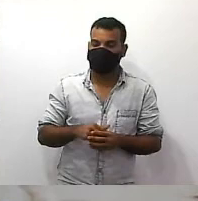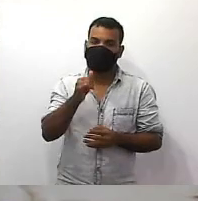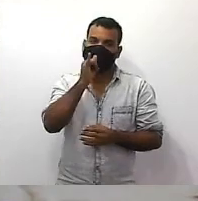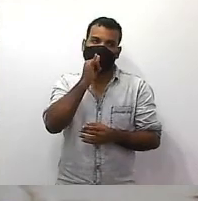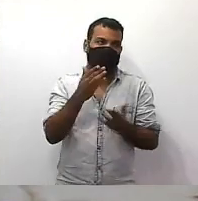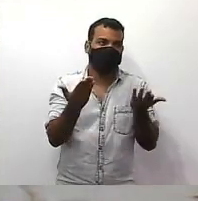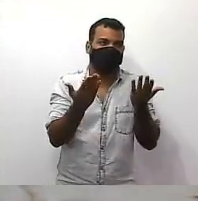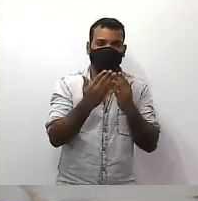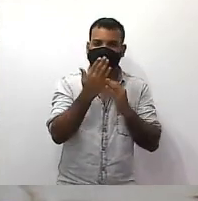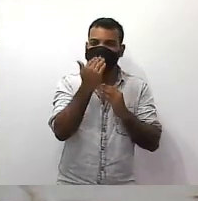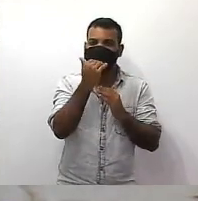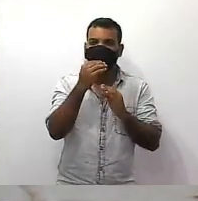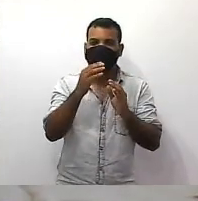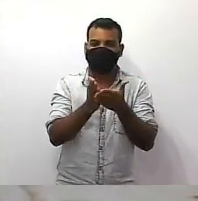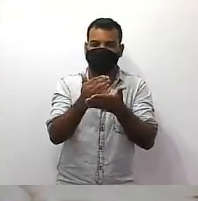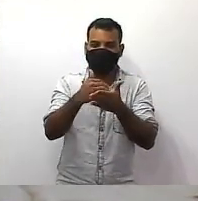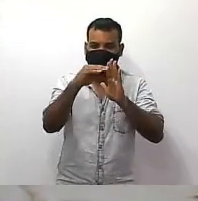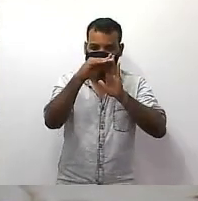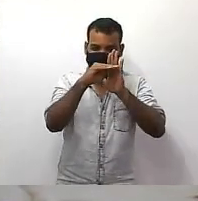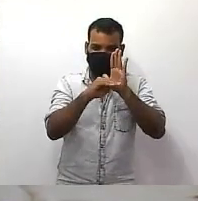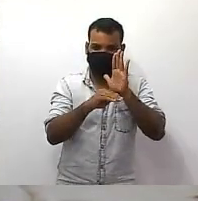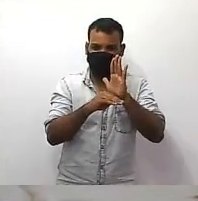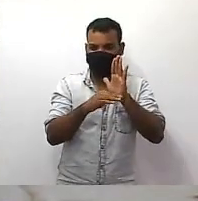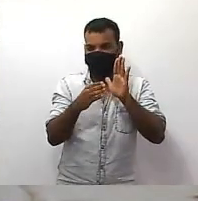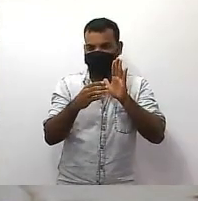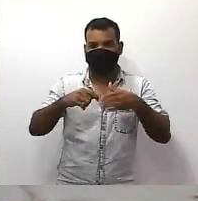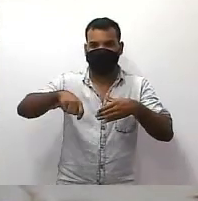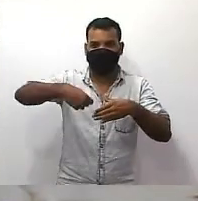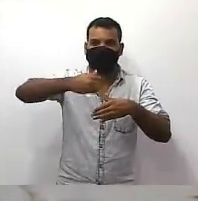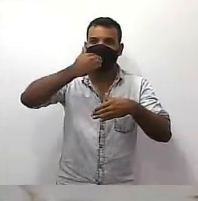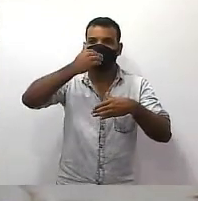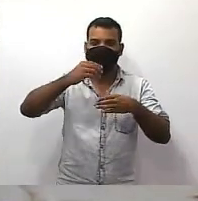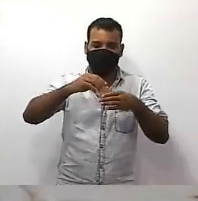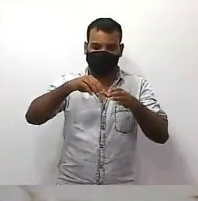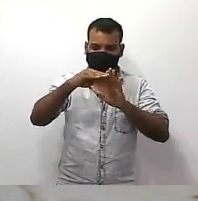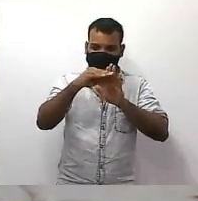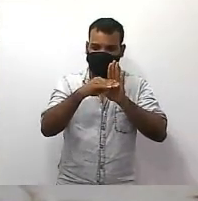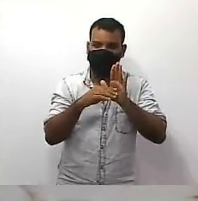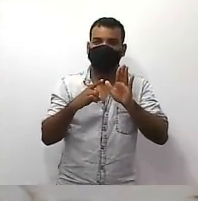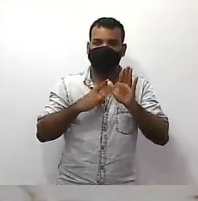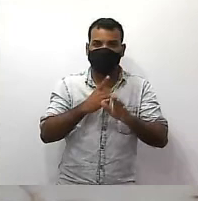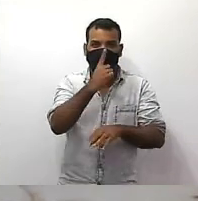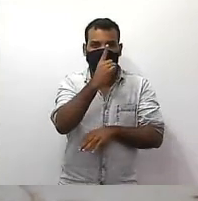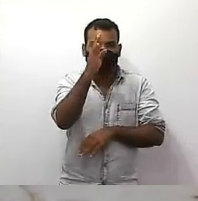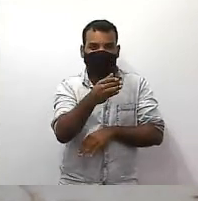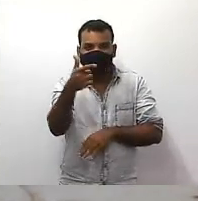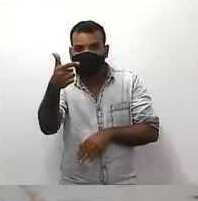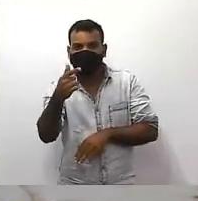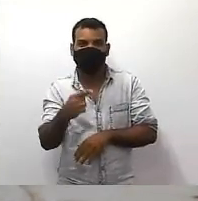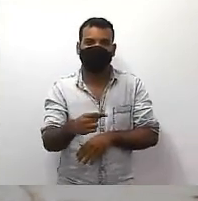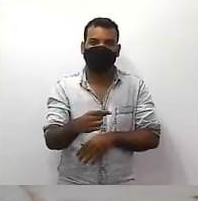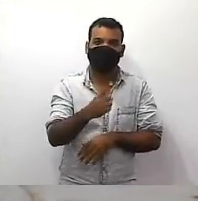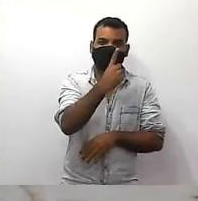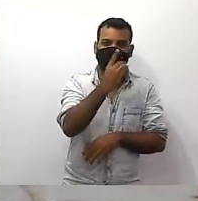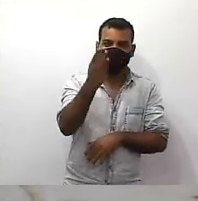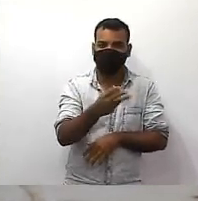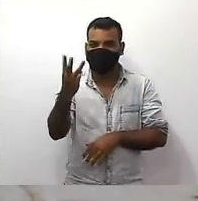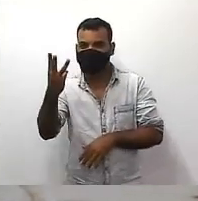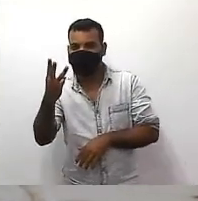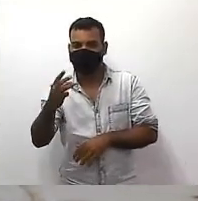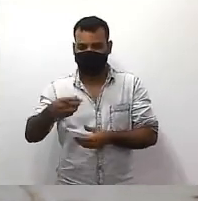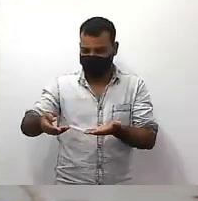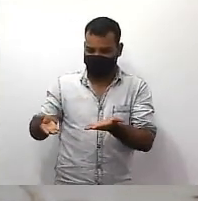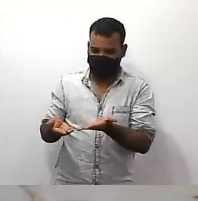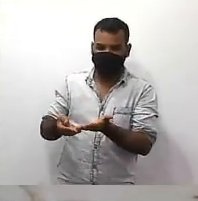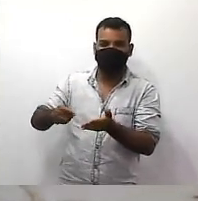bolo uma receita de pé da culinária toda ela tem fração não tem como meia colher de açúcar